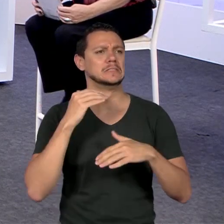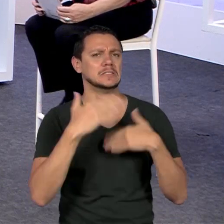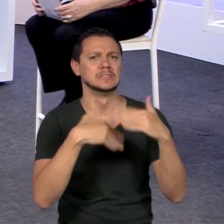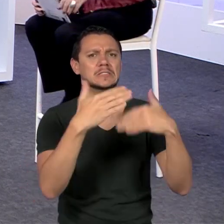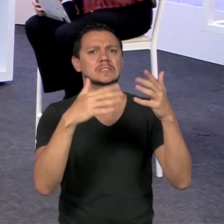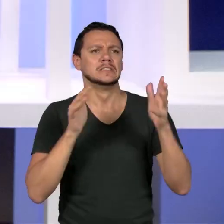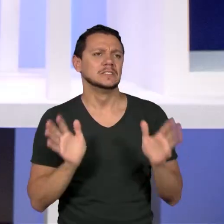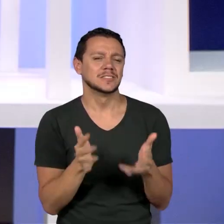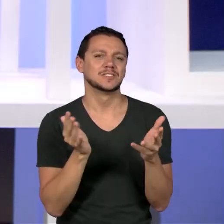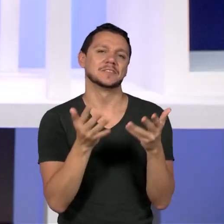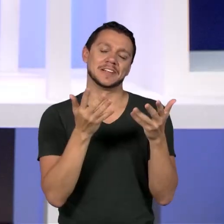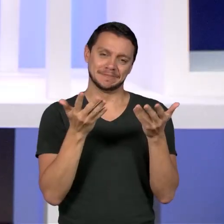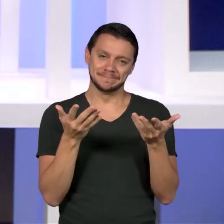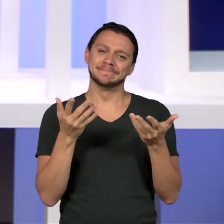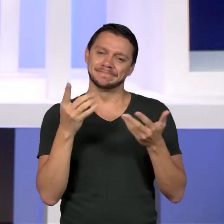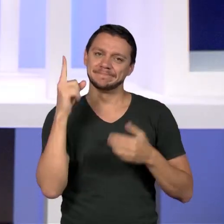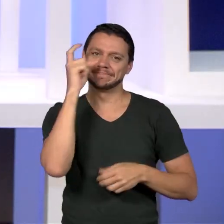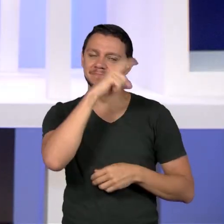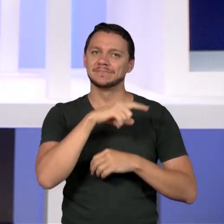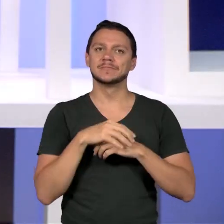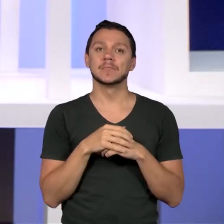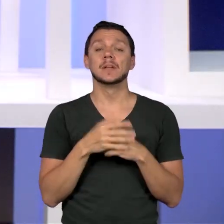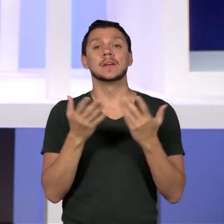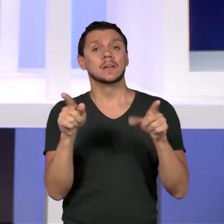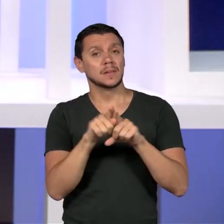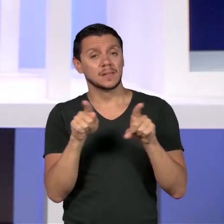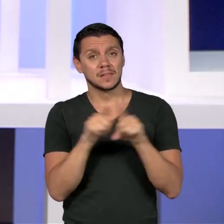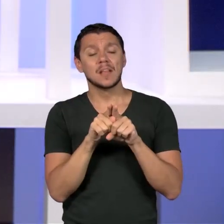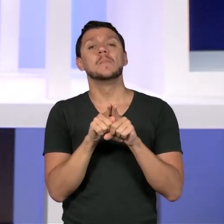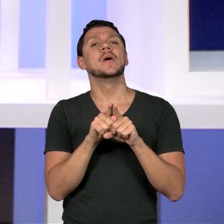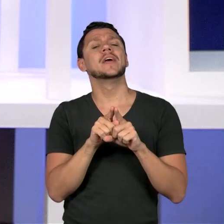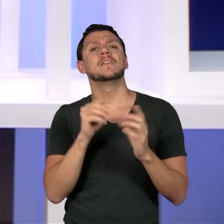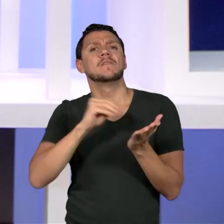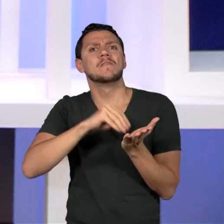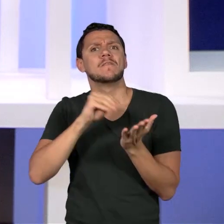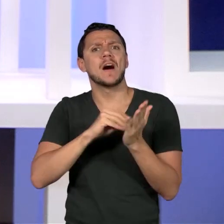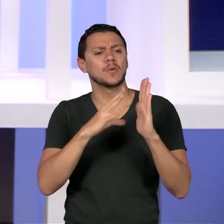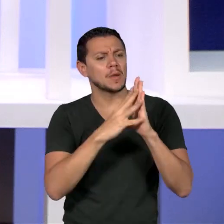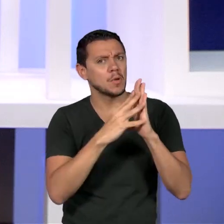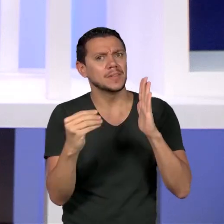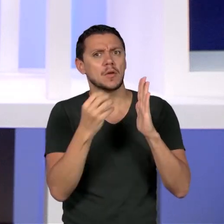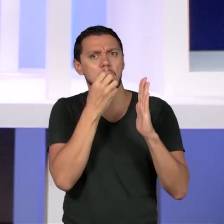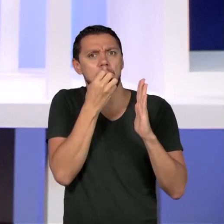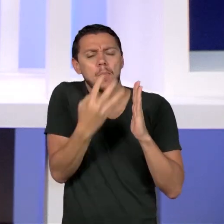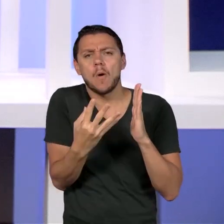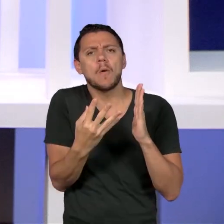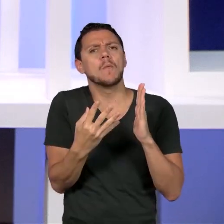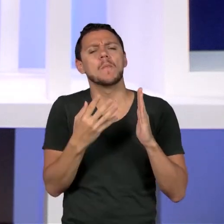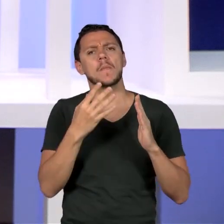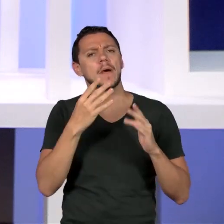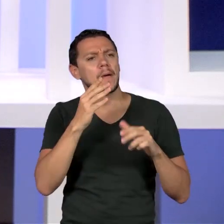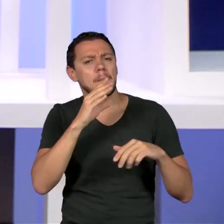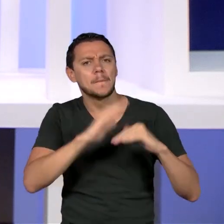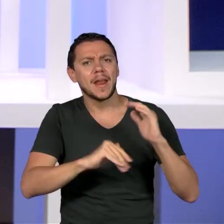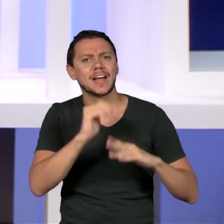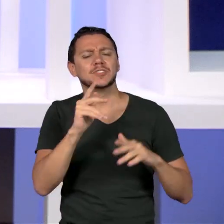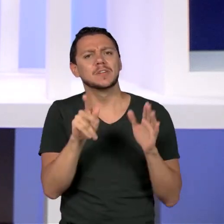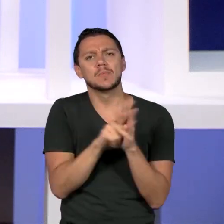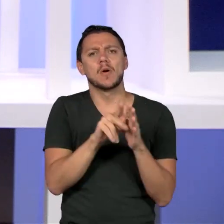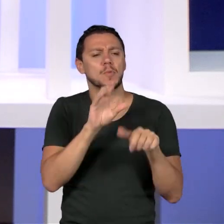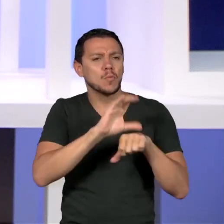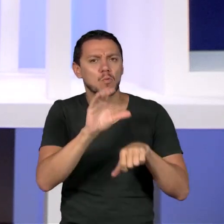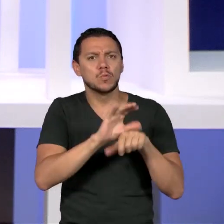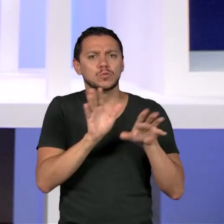ocorre é que a falta de bons modelos de formação continuada faz com que esses